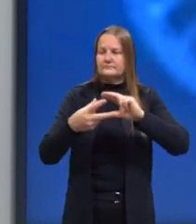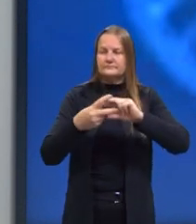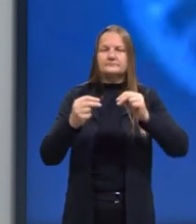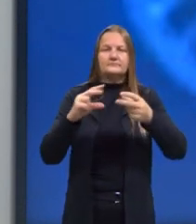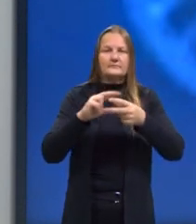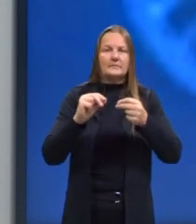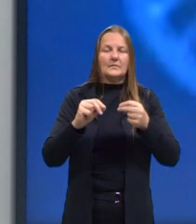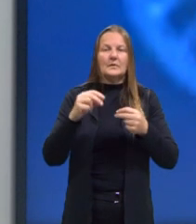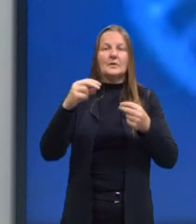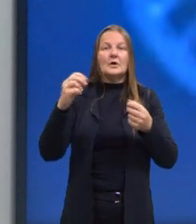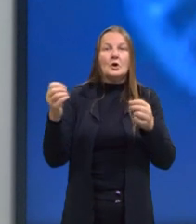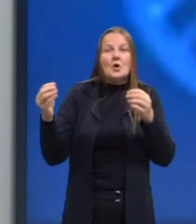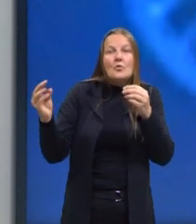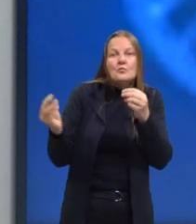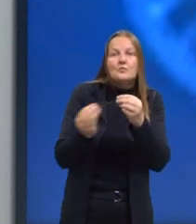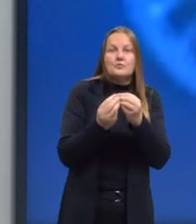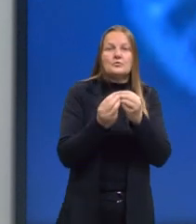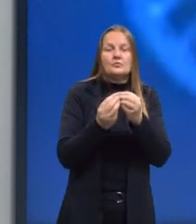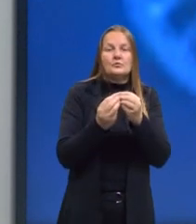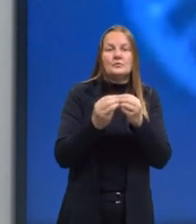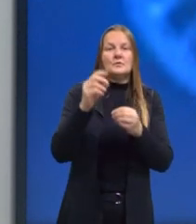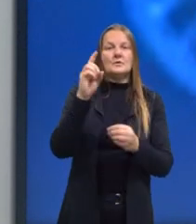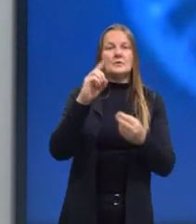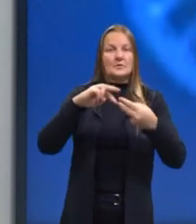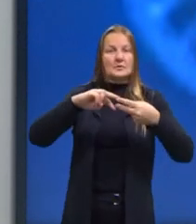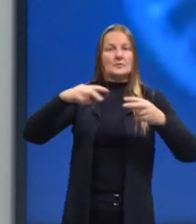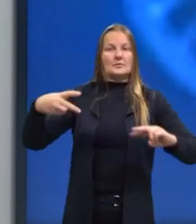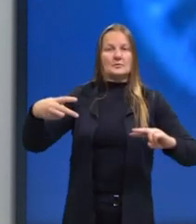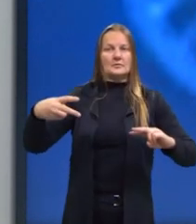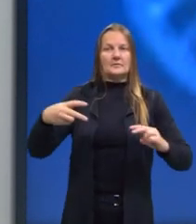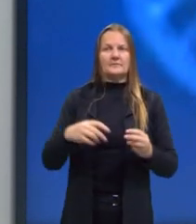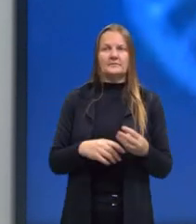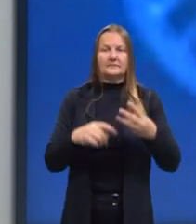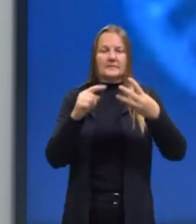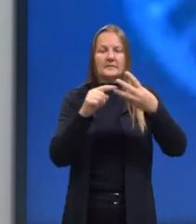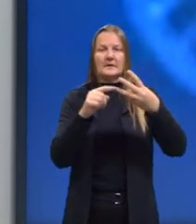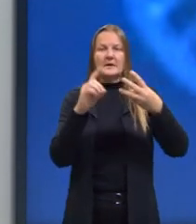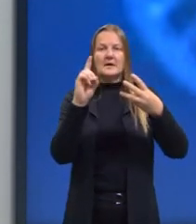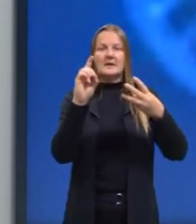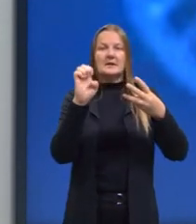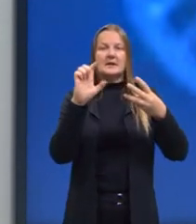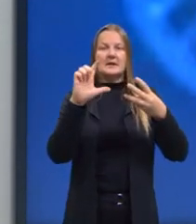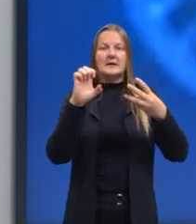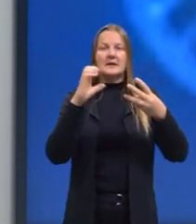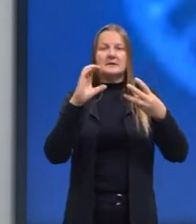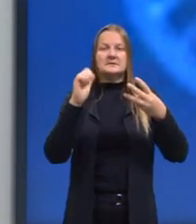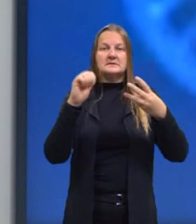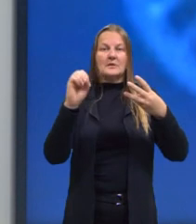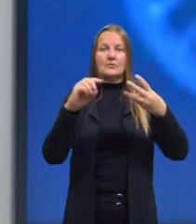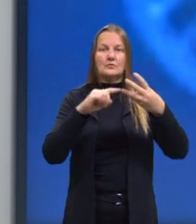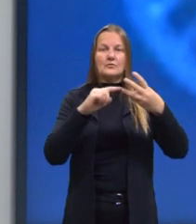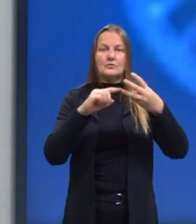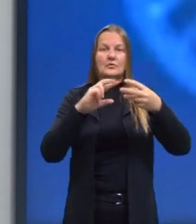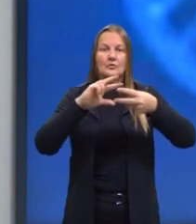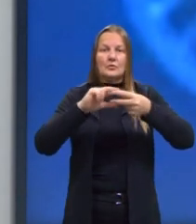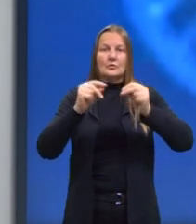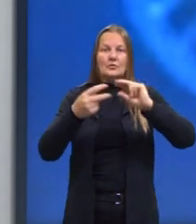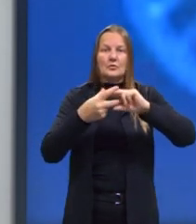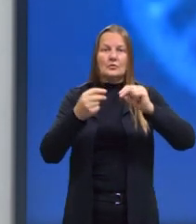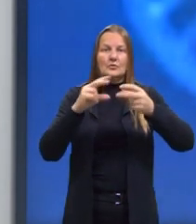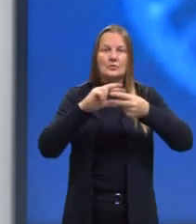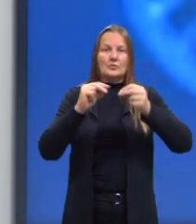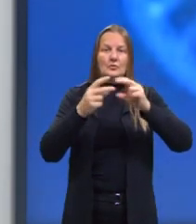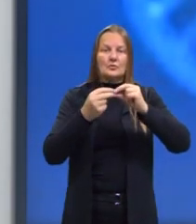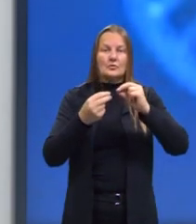E de deleção também, como o próprio nome já diz, vai retirar, se retira um ou mais